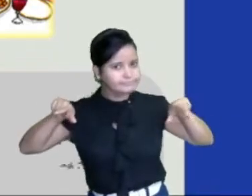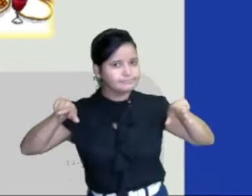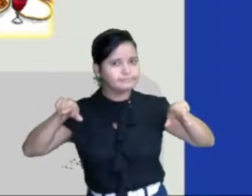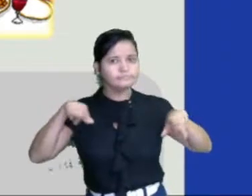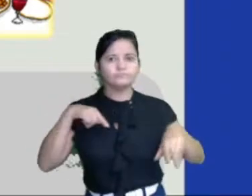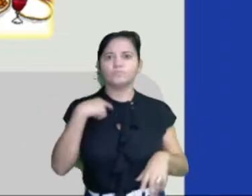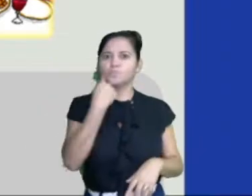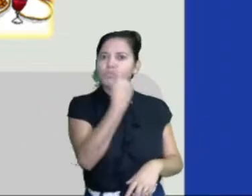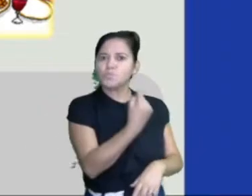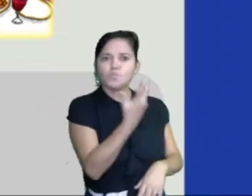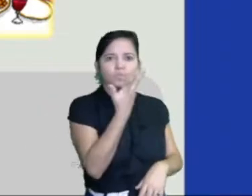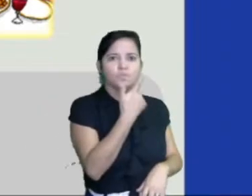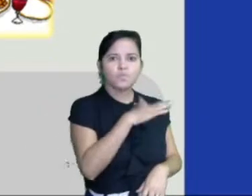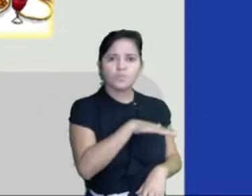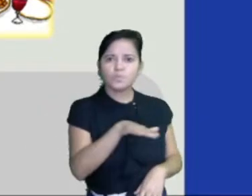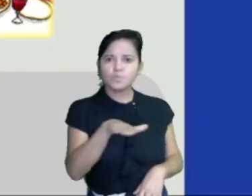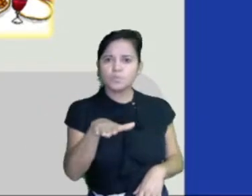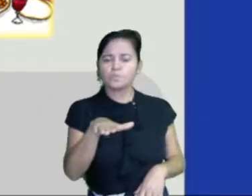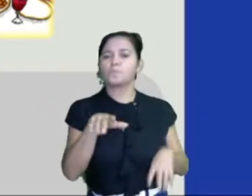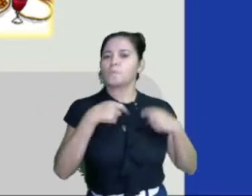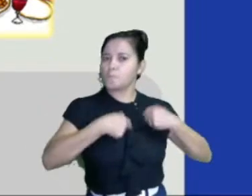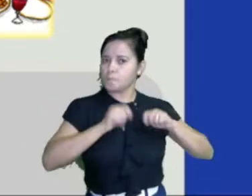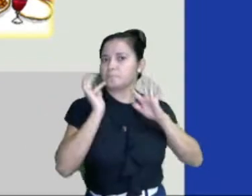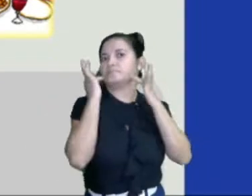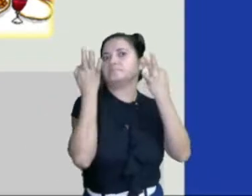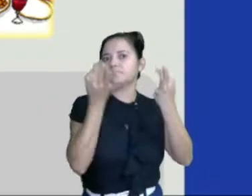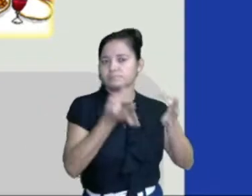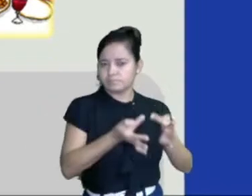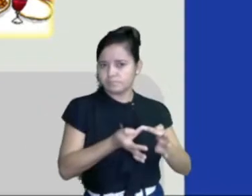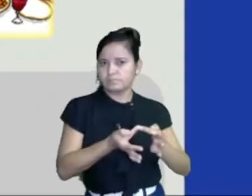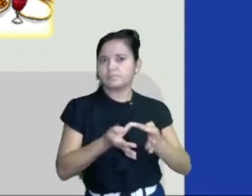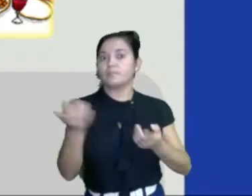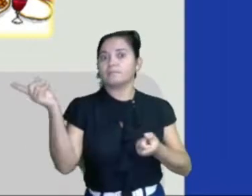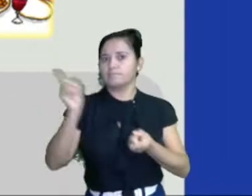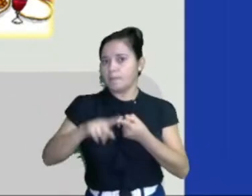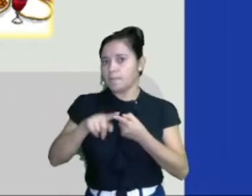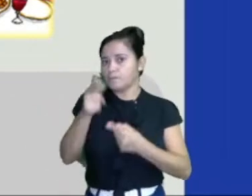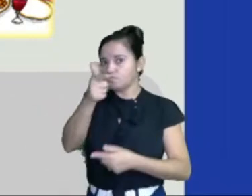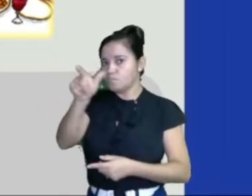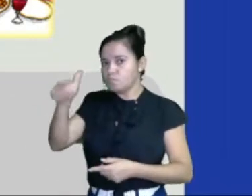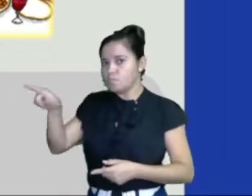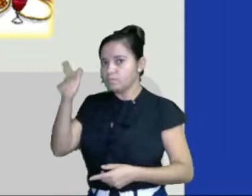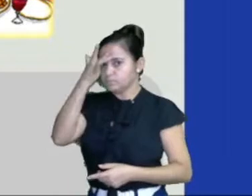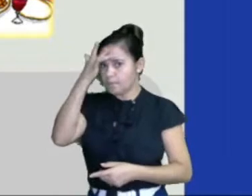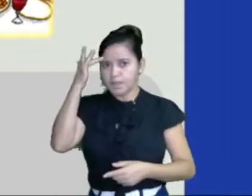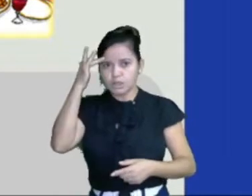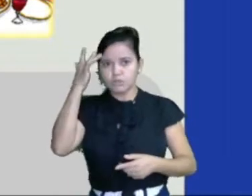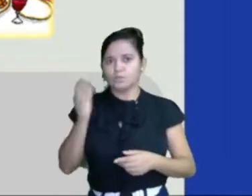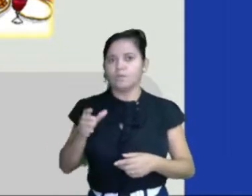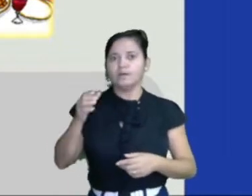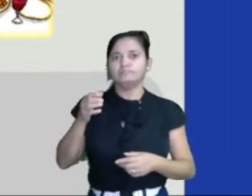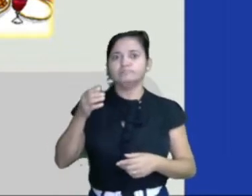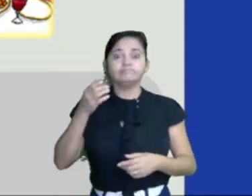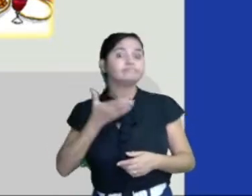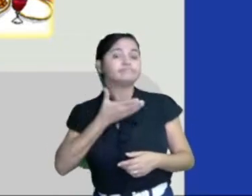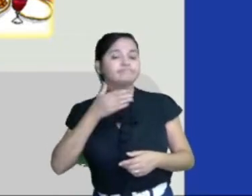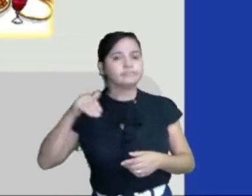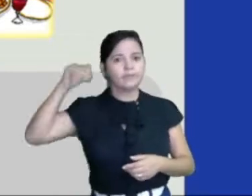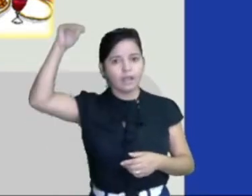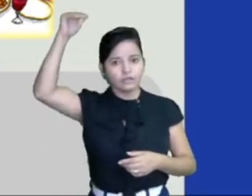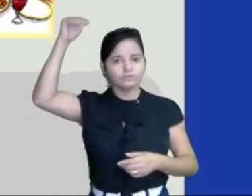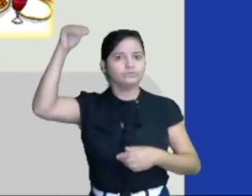Uma criança precisa da família ou de outras pessoas adultas que a